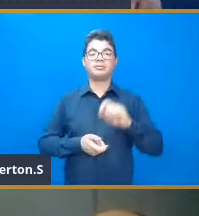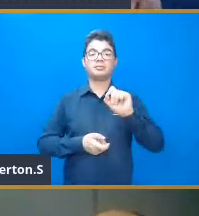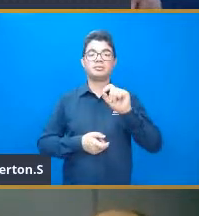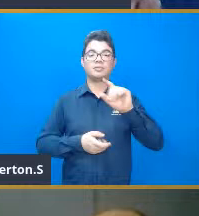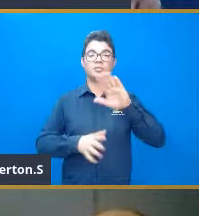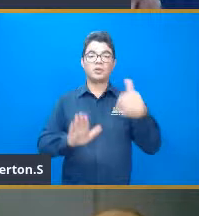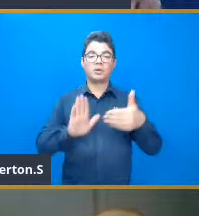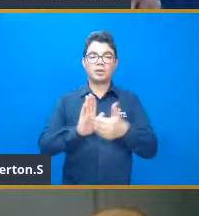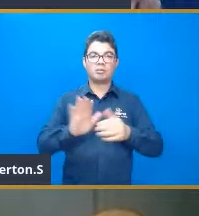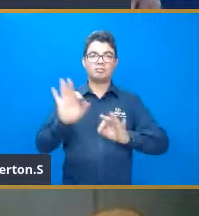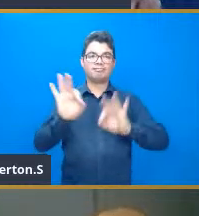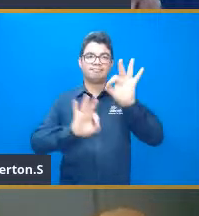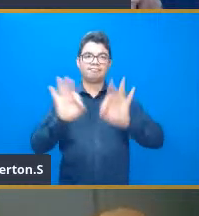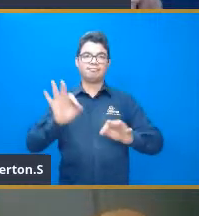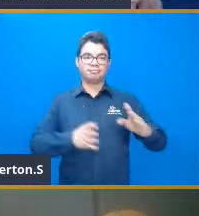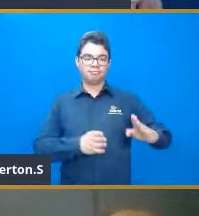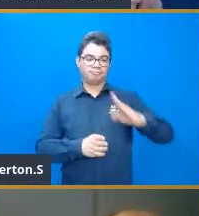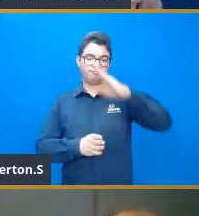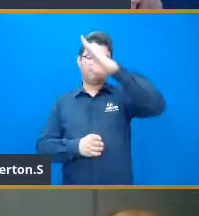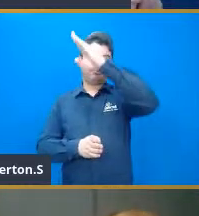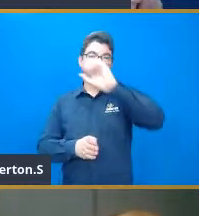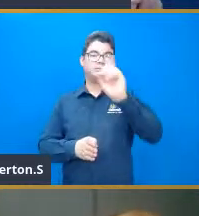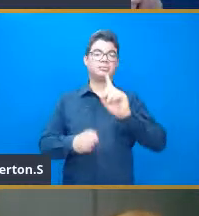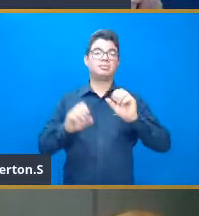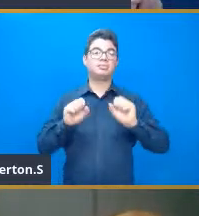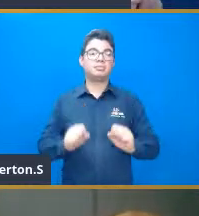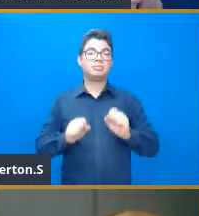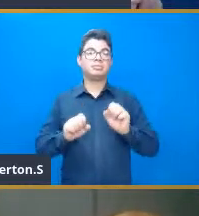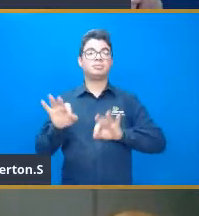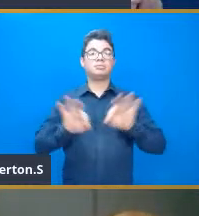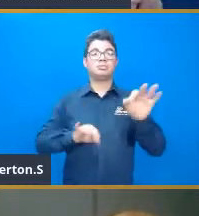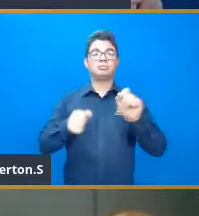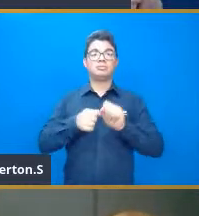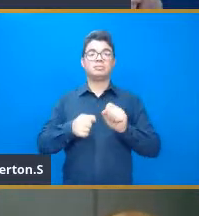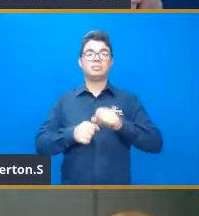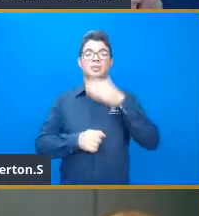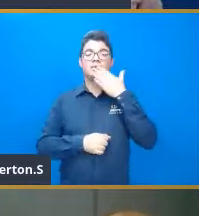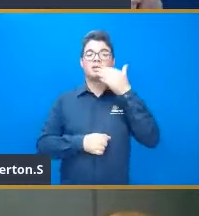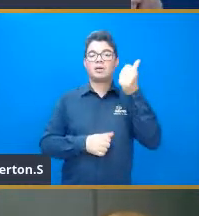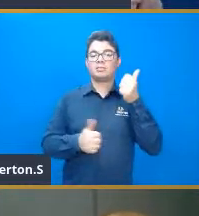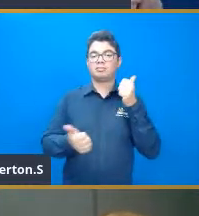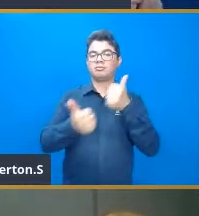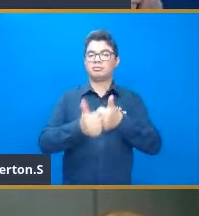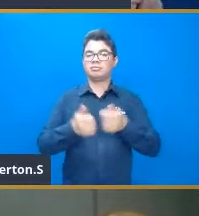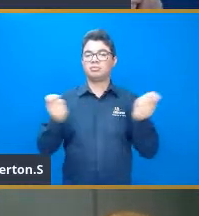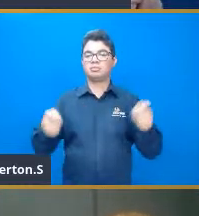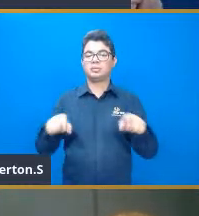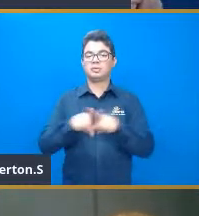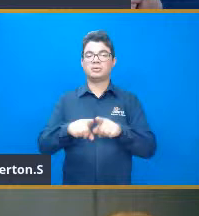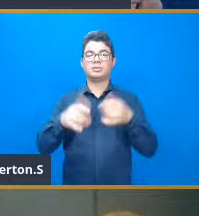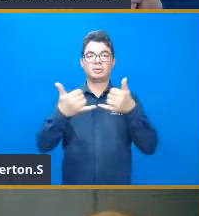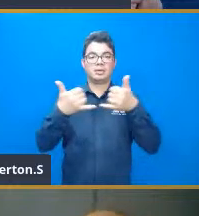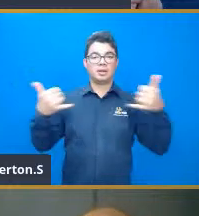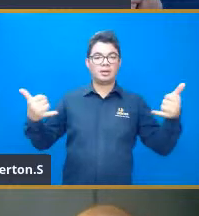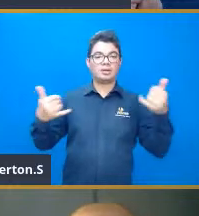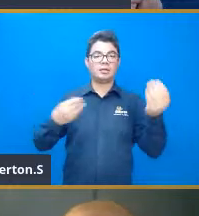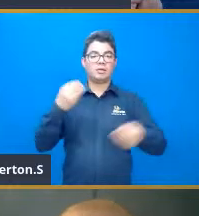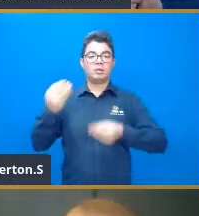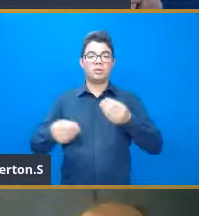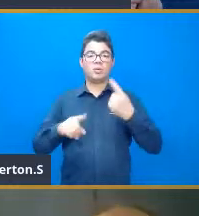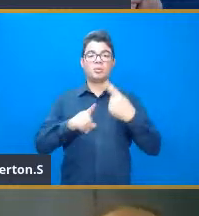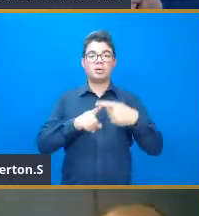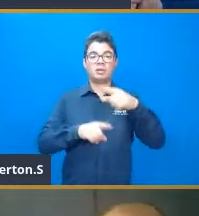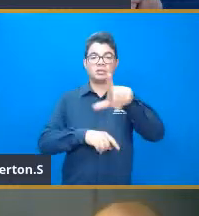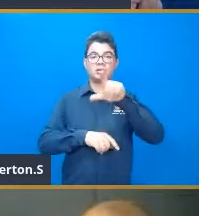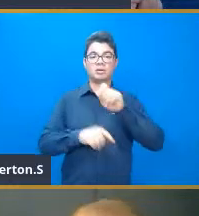alinhados. Mas, nós podemos utilizar uma reta que melhor se aproxima, que é o que a gente chama ali de reta de regressão. Por que a gente escolheu a